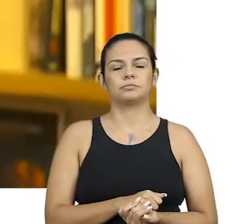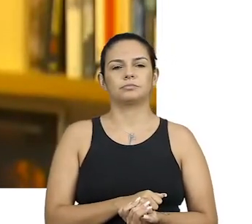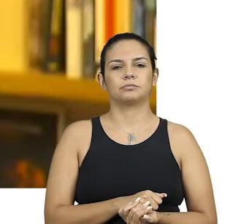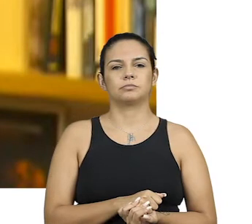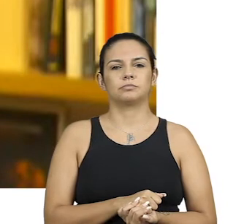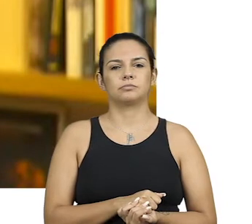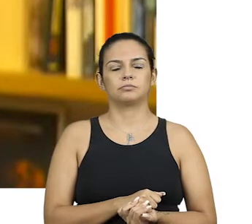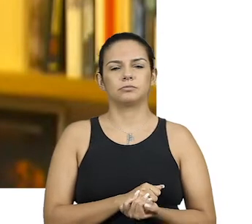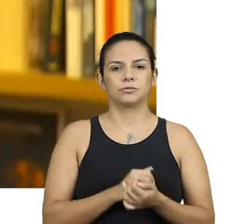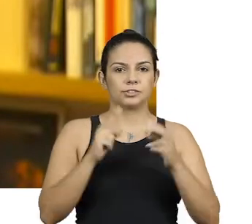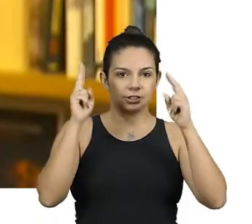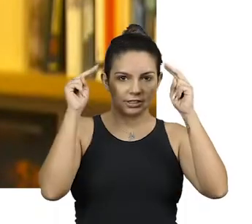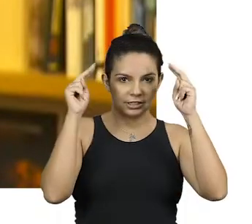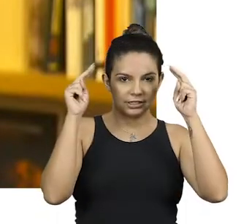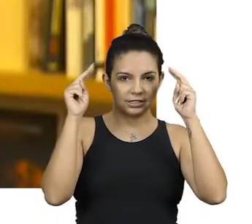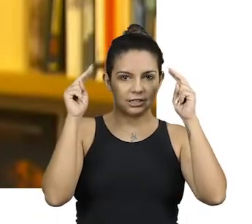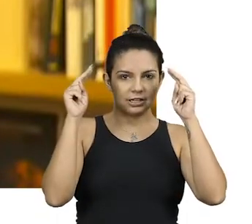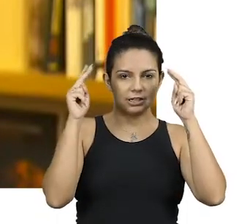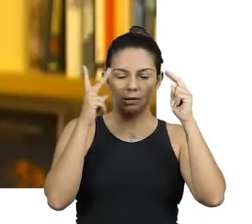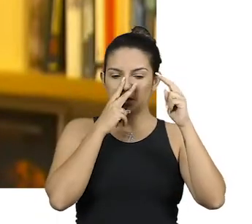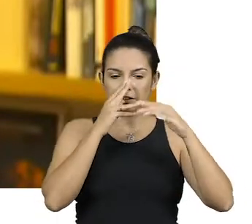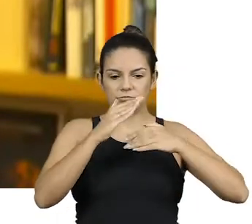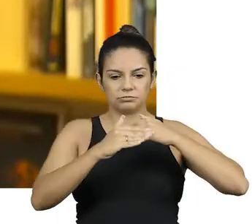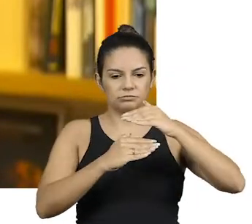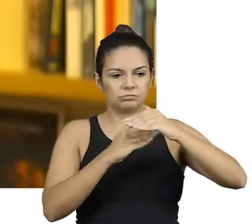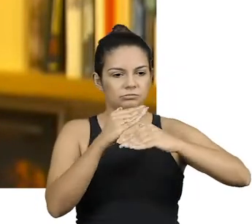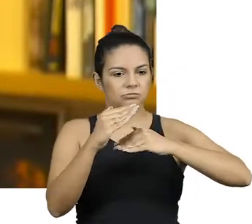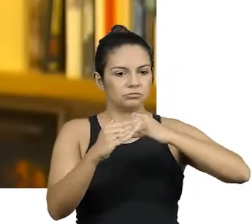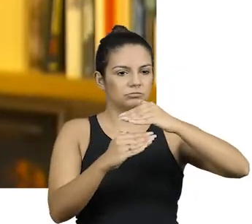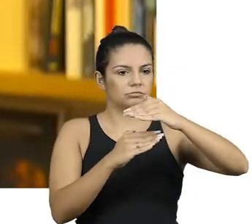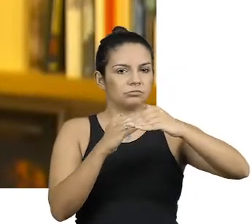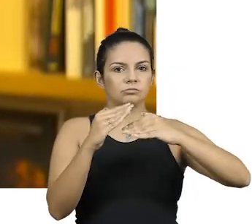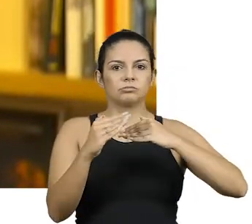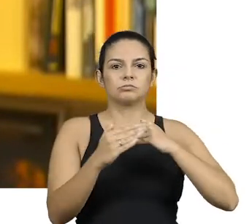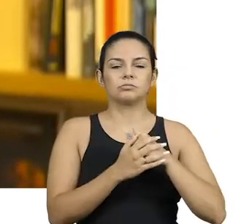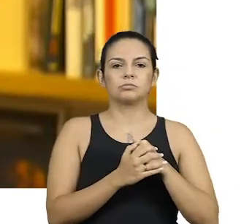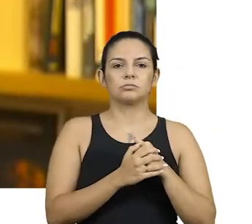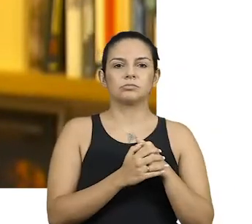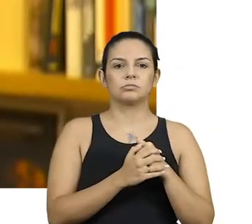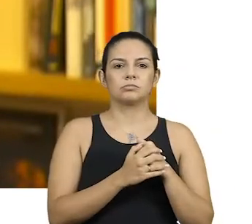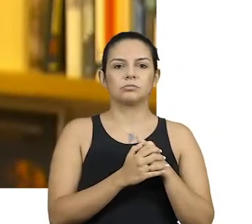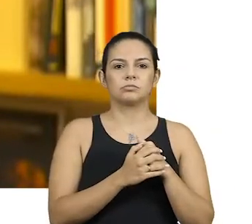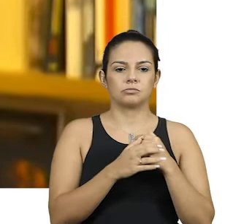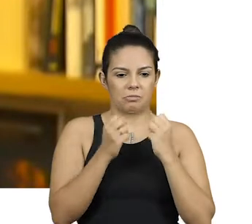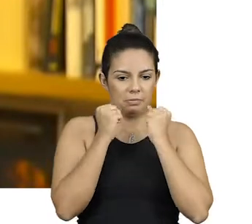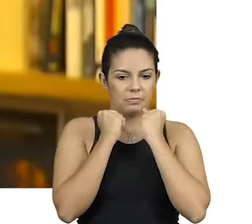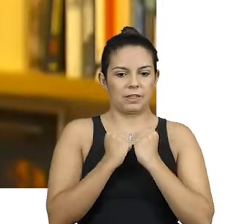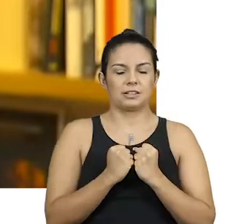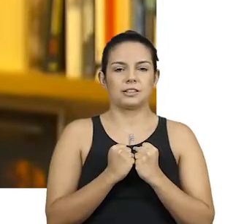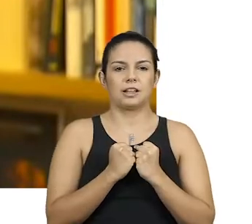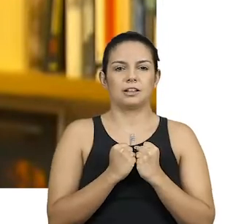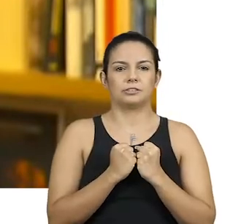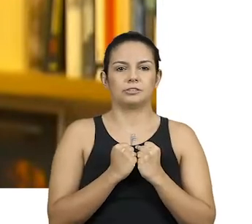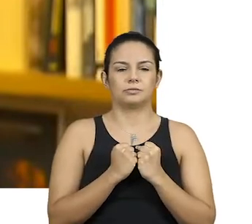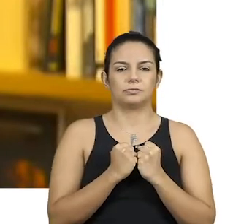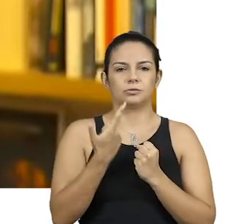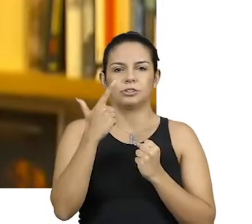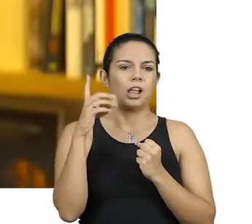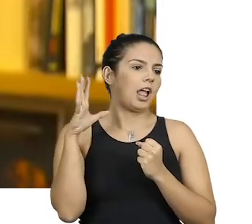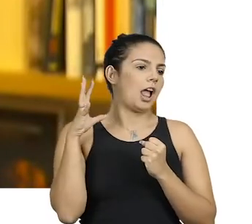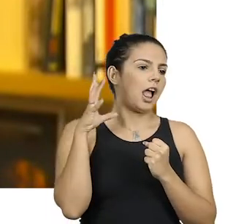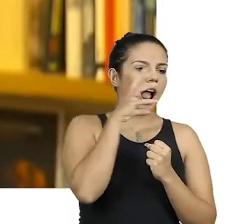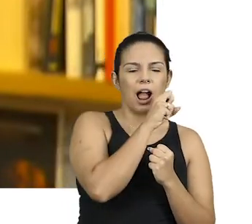aparentemente corriqueiros, mas com uma certa densidade, sem uma ligeireza ou